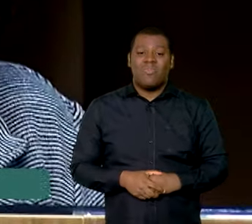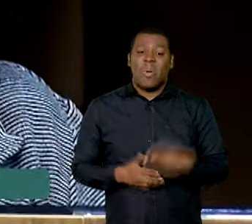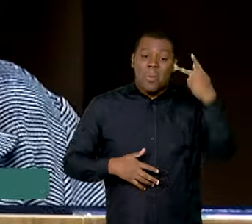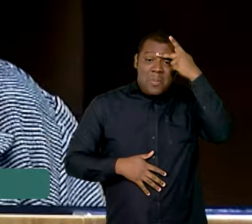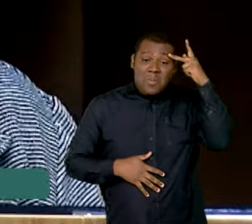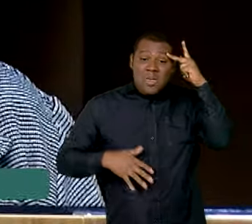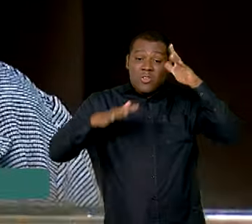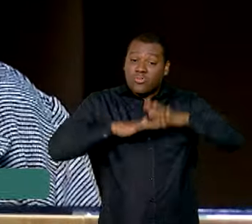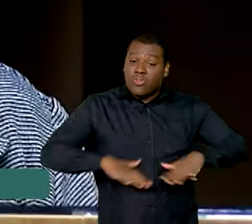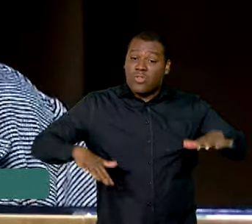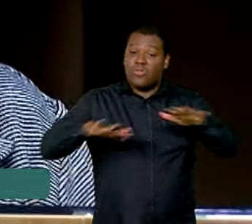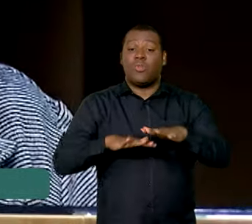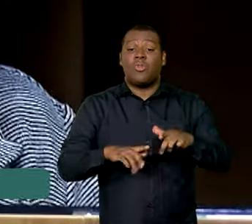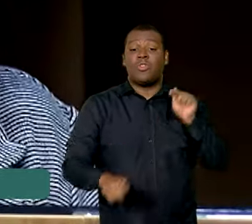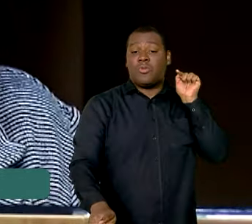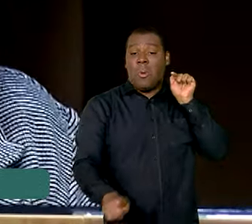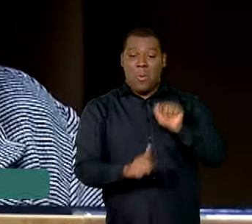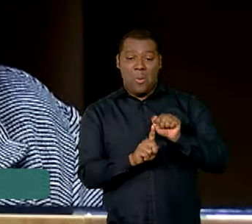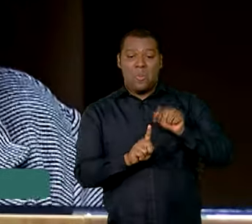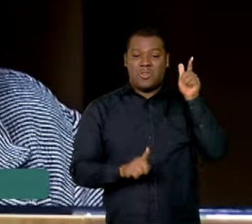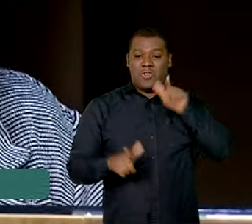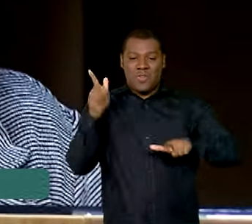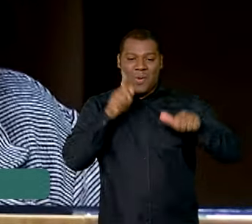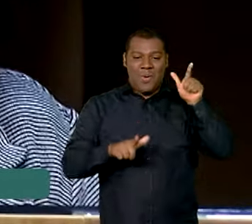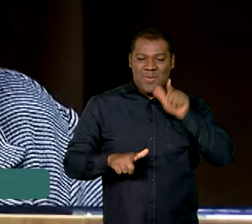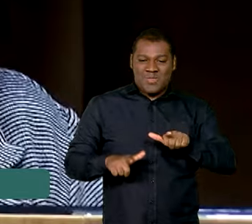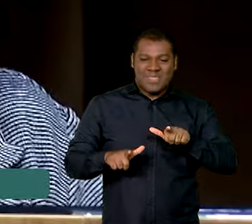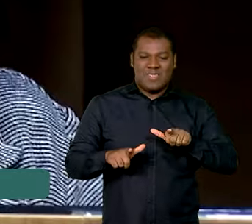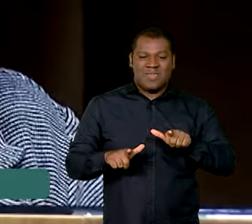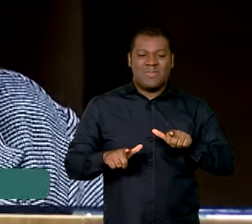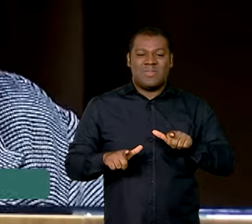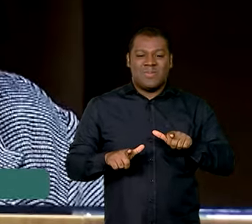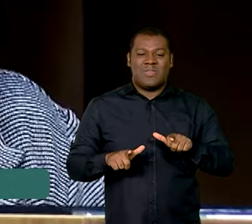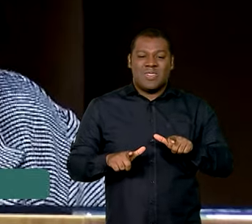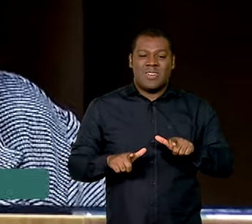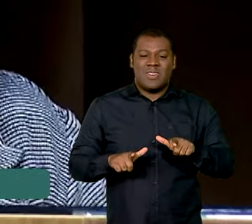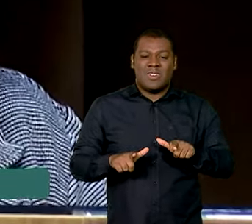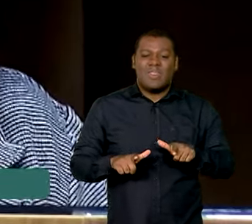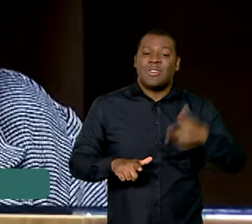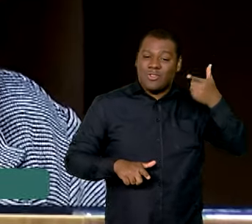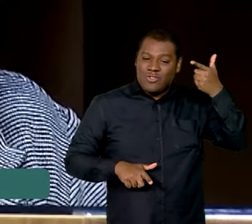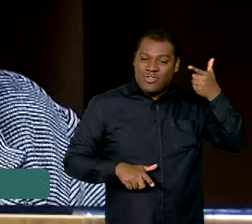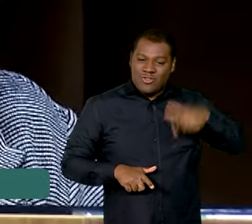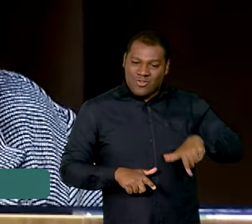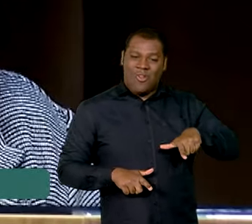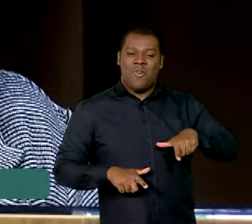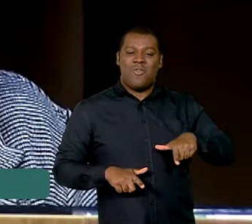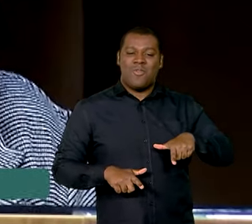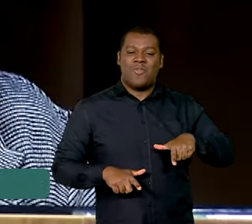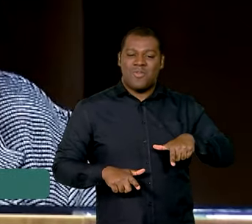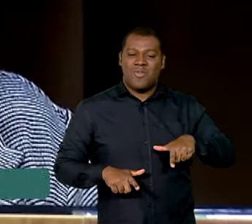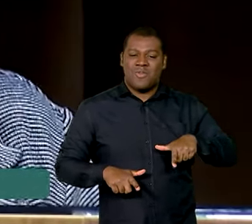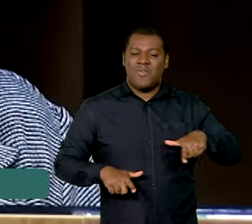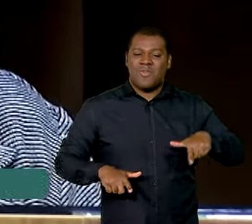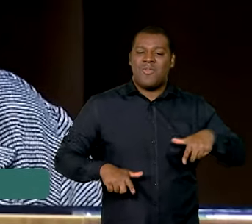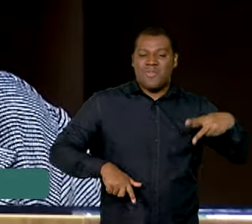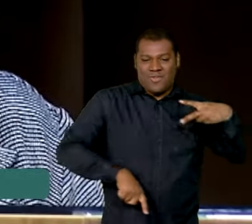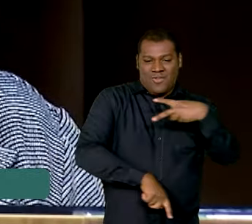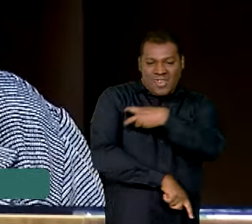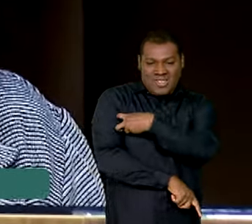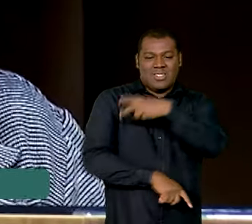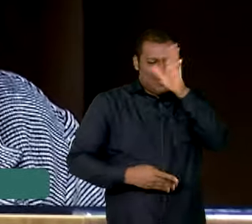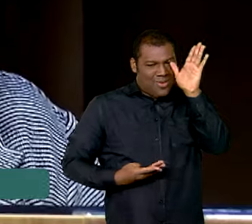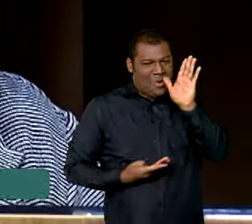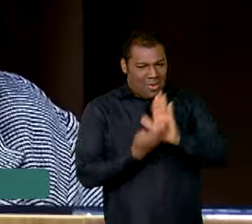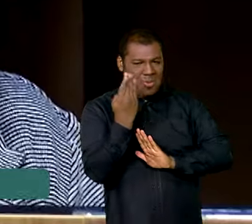nós alcançamos juntos o objetivo de reverter a tendência de perda nas